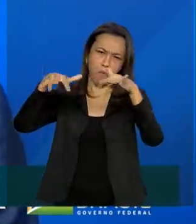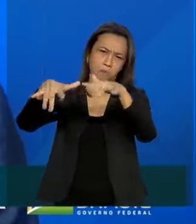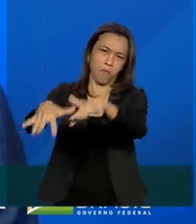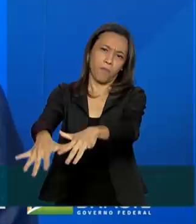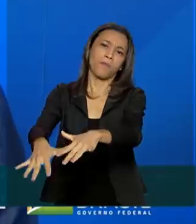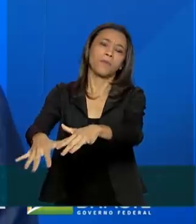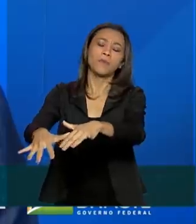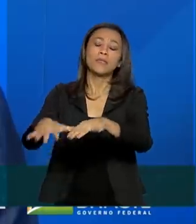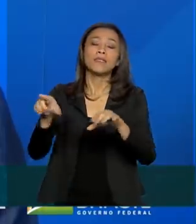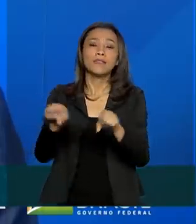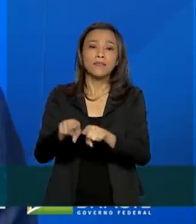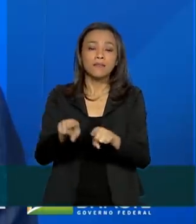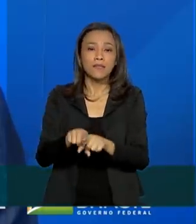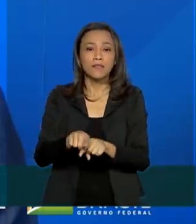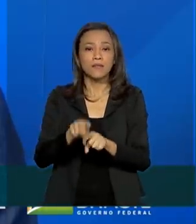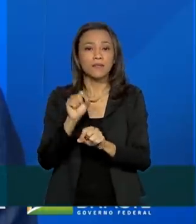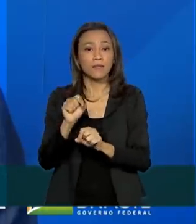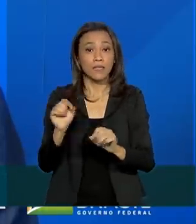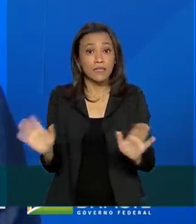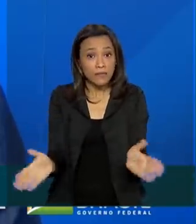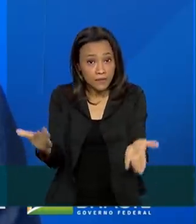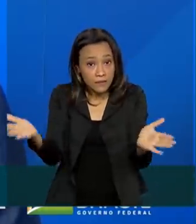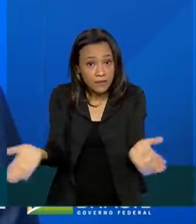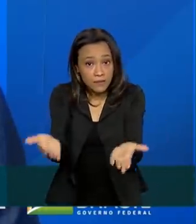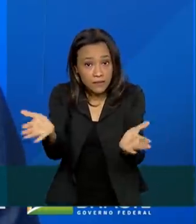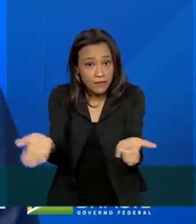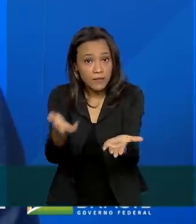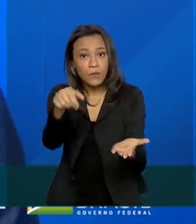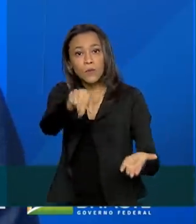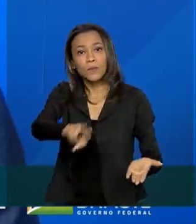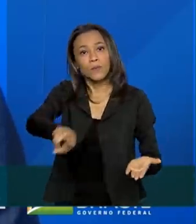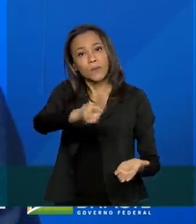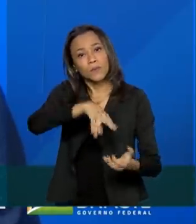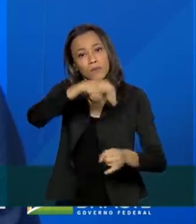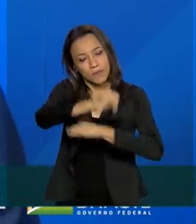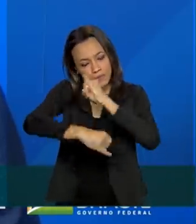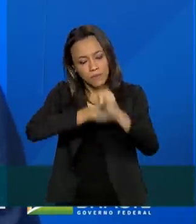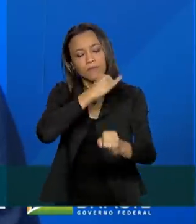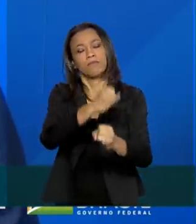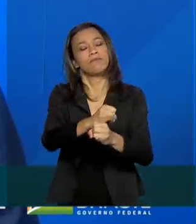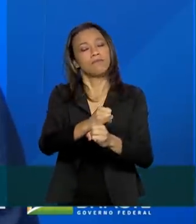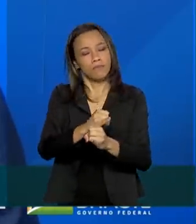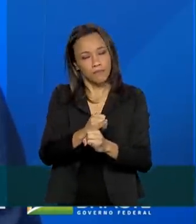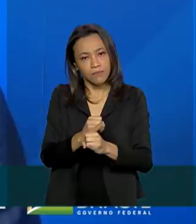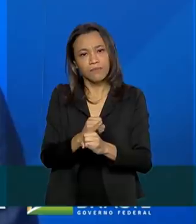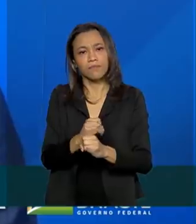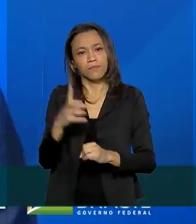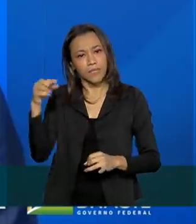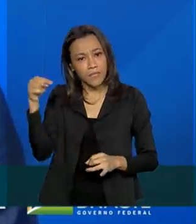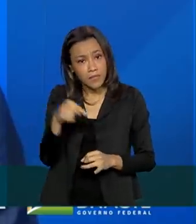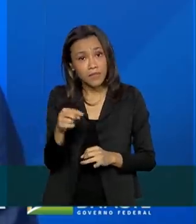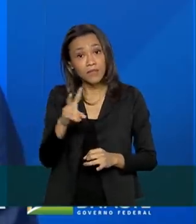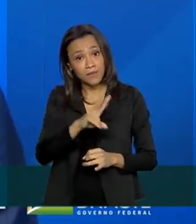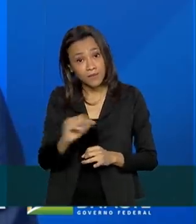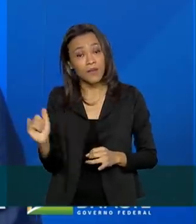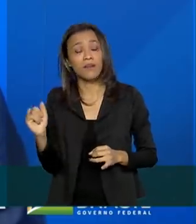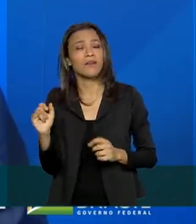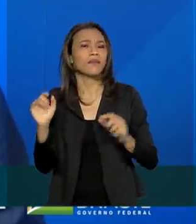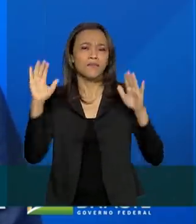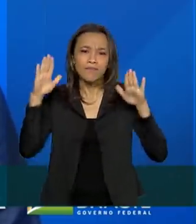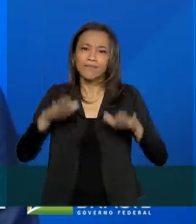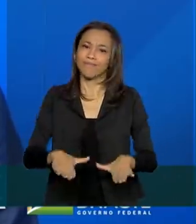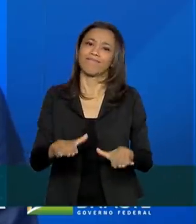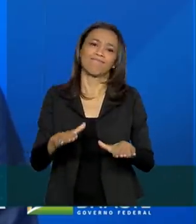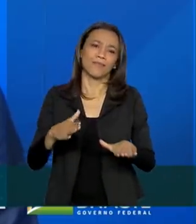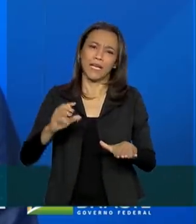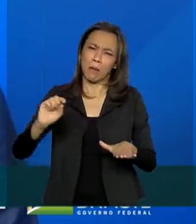incentivar o uso do meio digital, porque isso será algo que ficará para